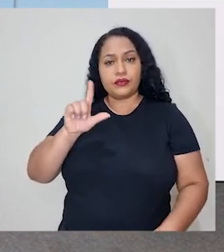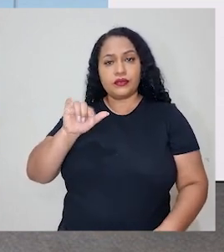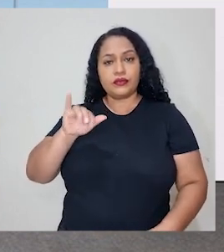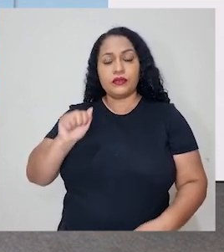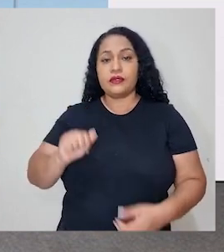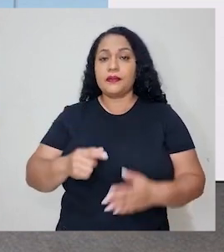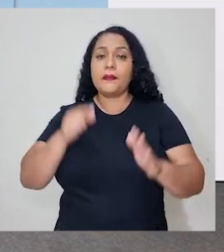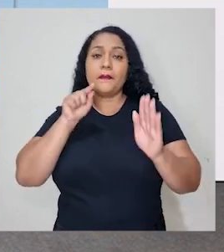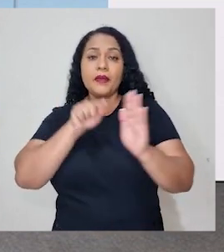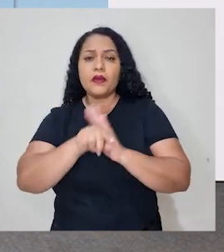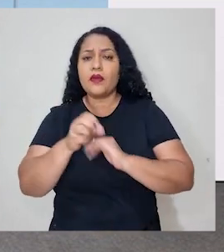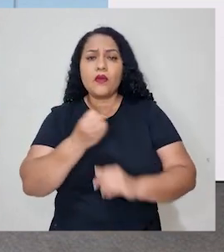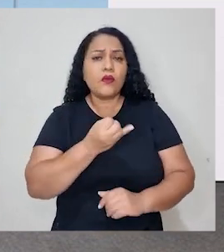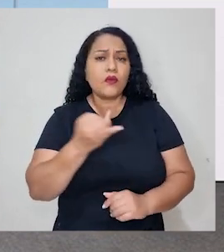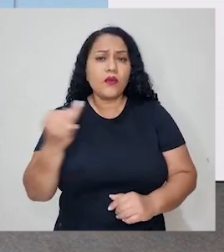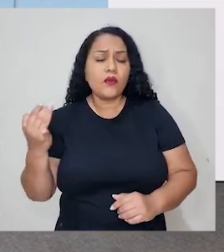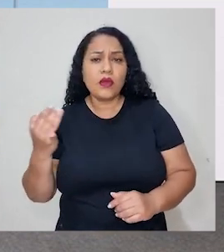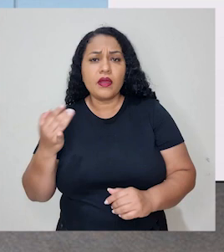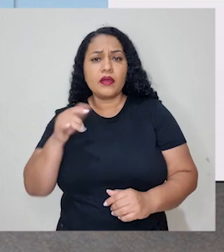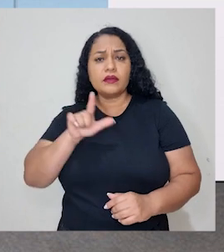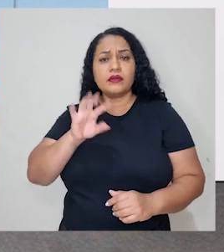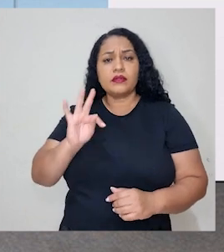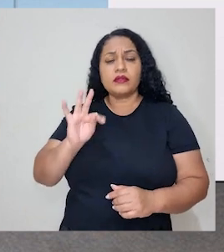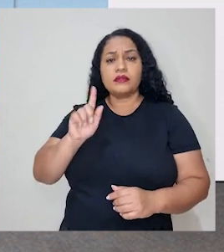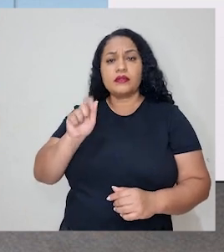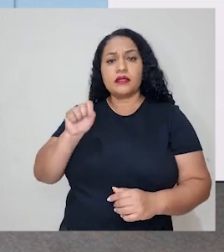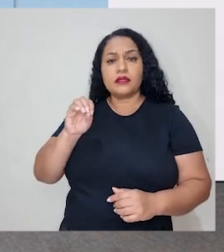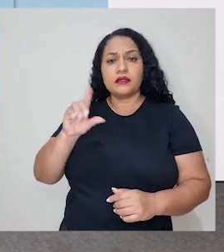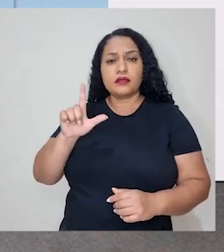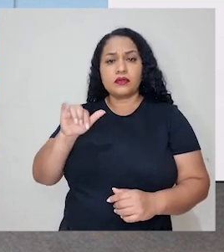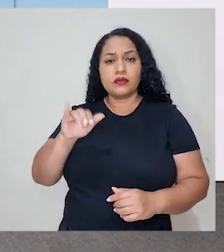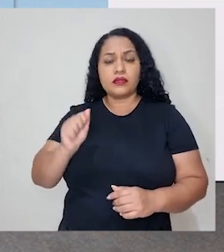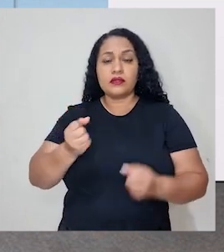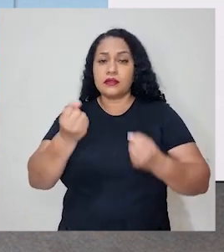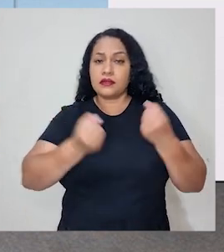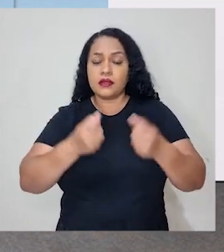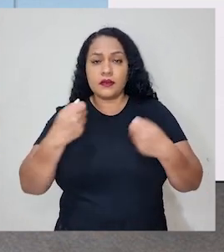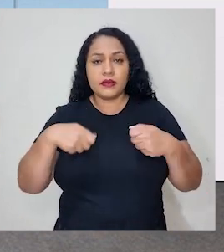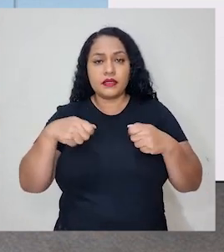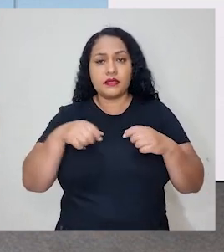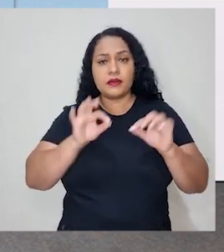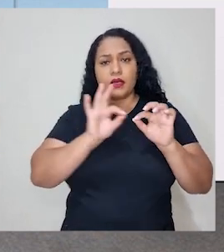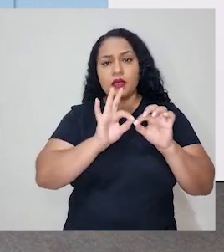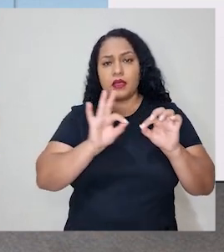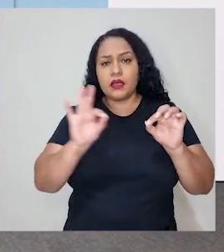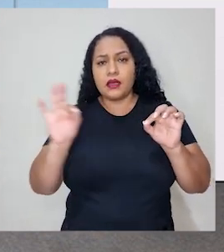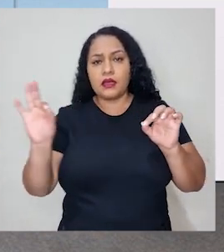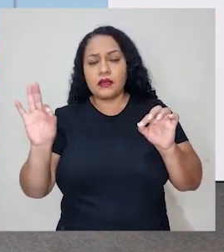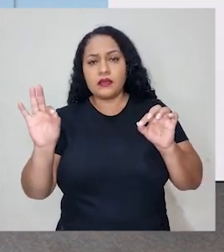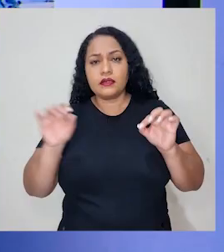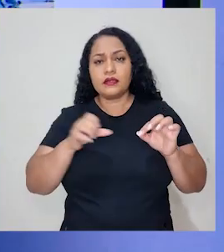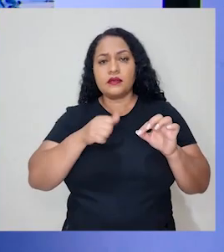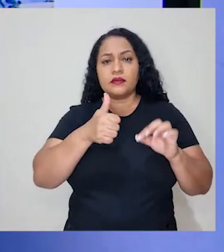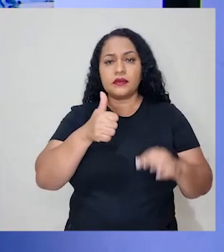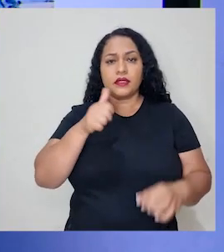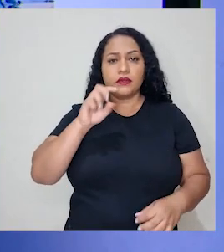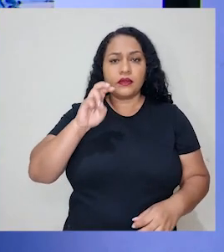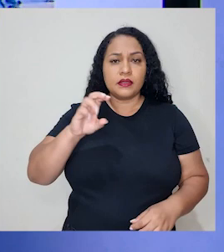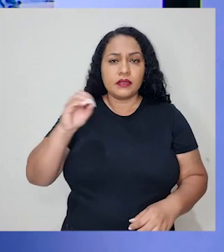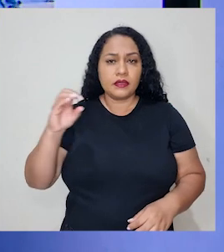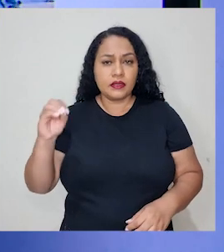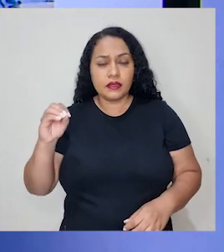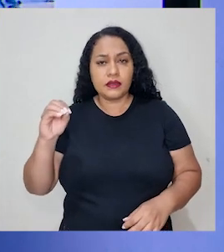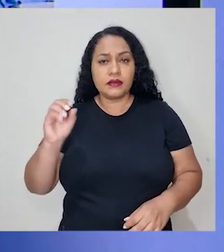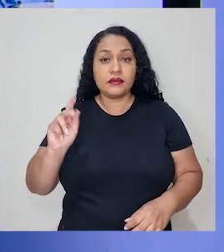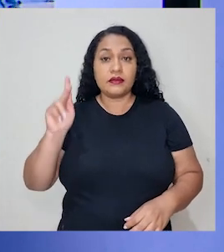1.500 quilômetros, sendo que ele vai ter a mesma velocidade. Então,